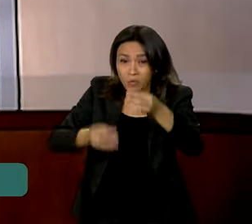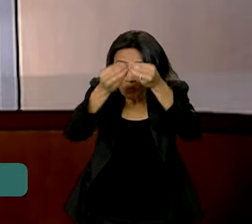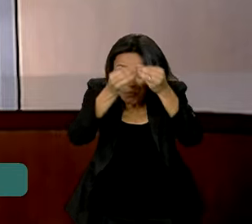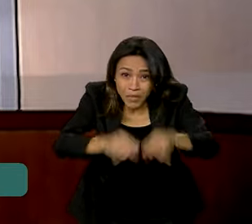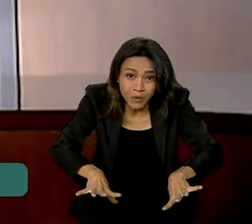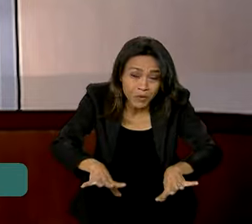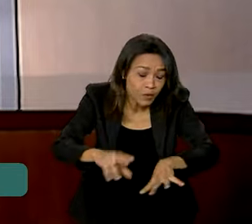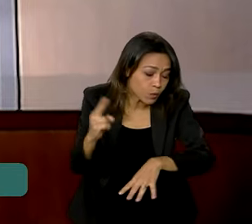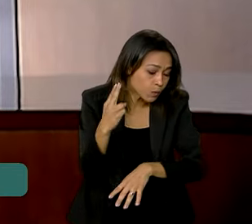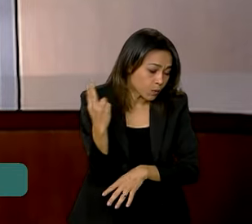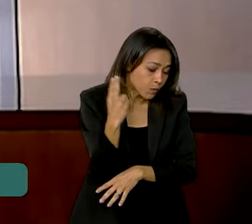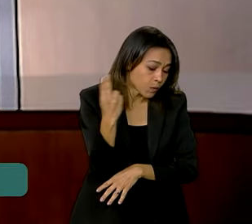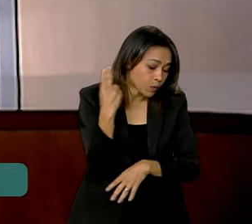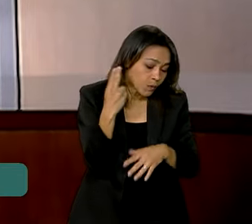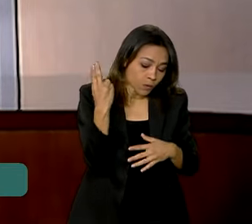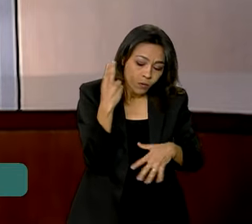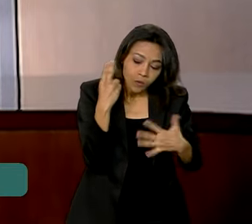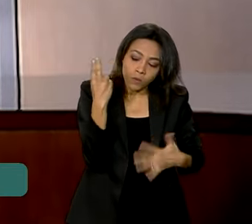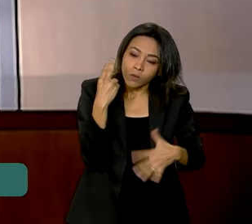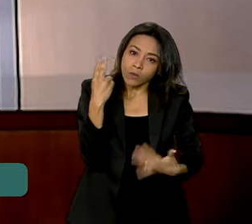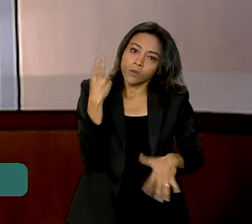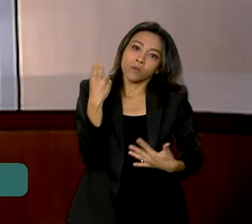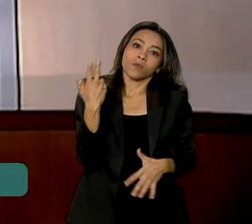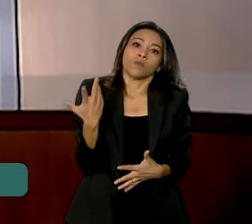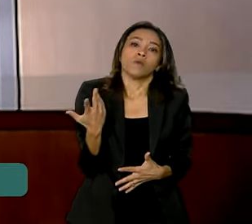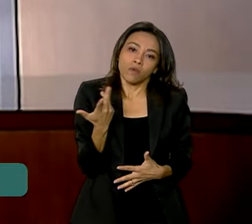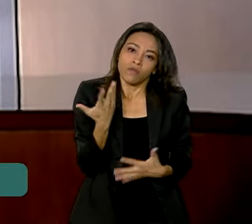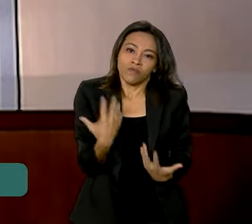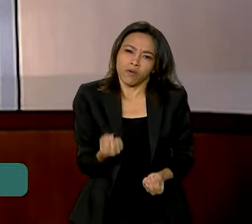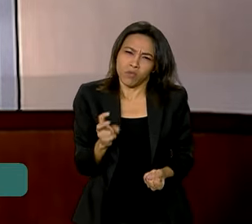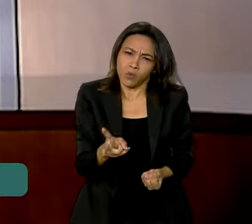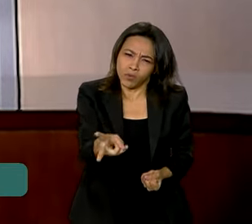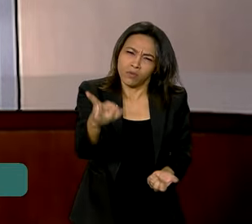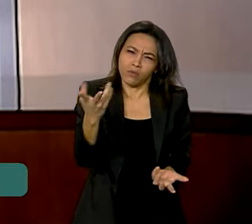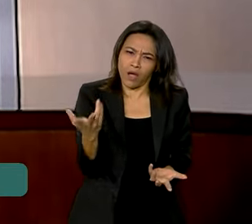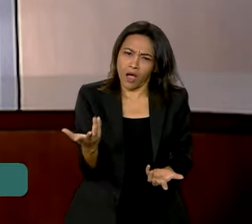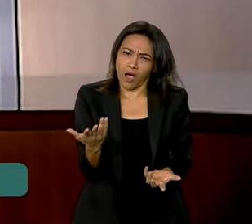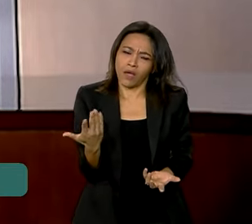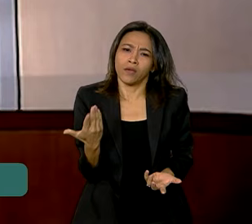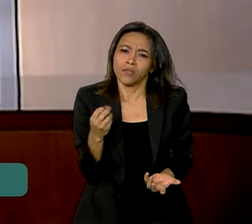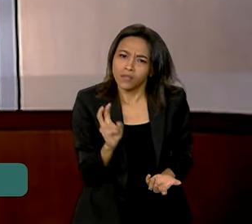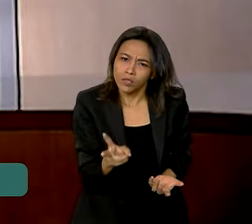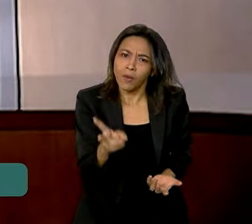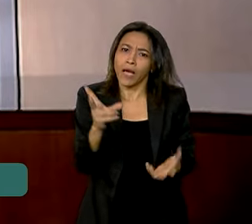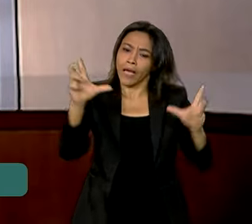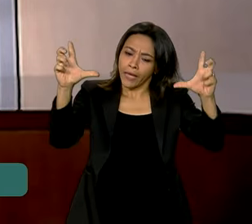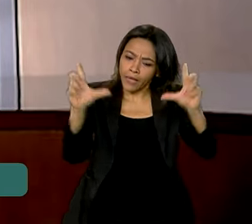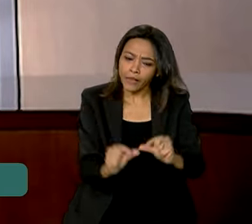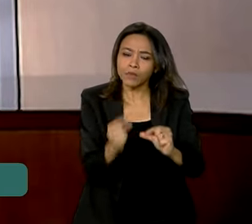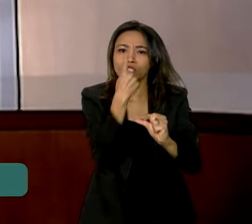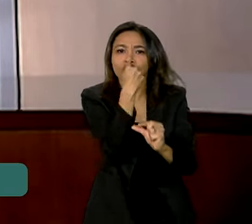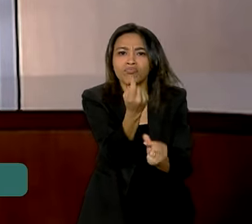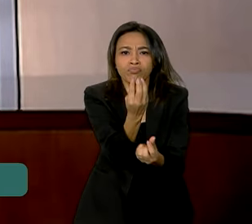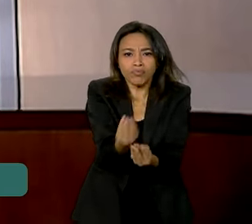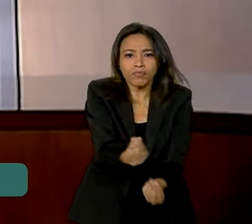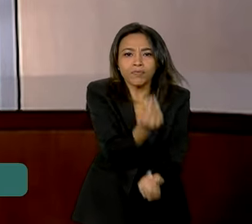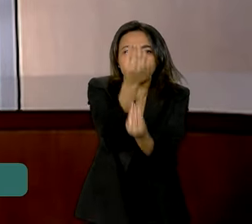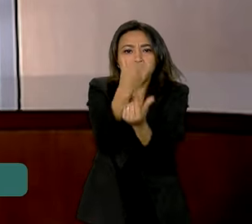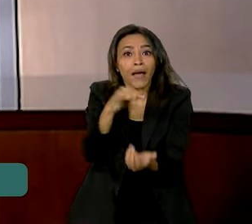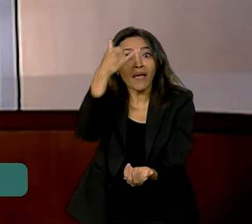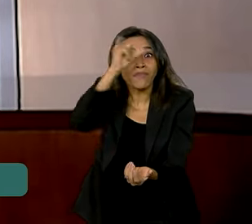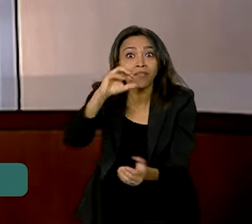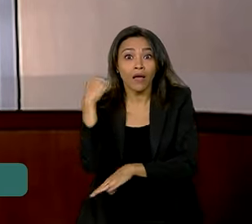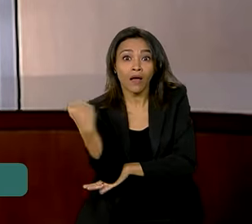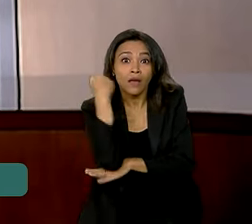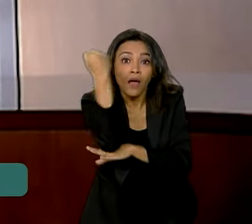Agora nós vamos ter que continuar mitigando, diminuindo a emissão de CO2 para não agravar o problema,